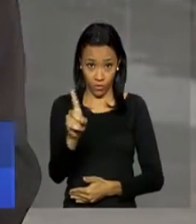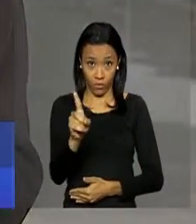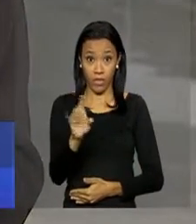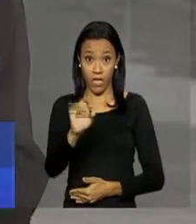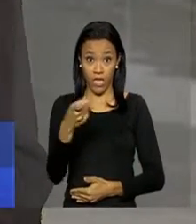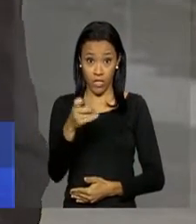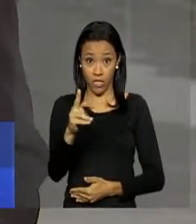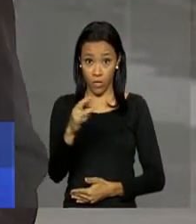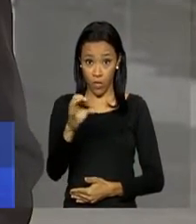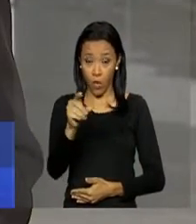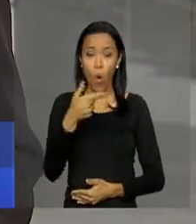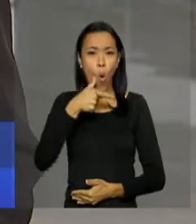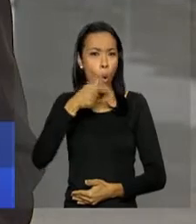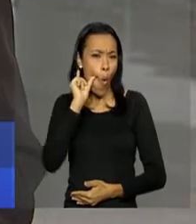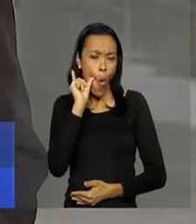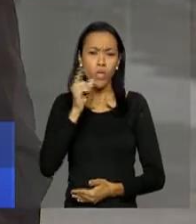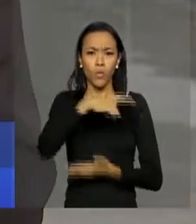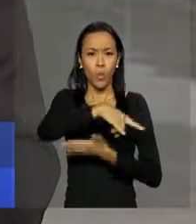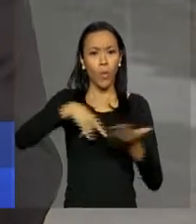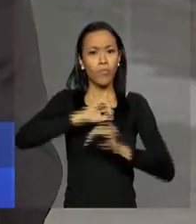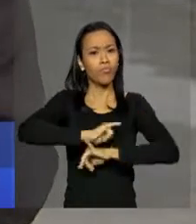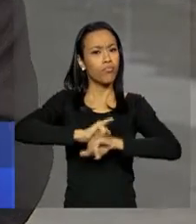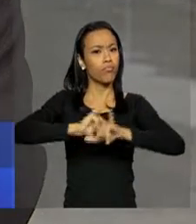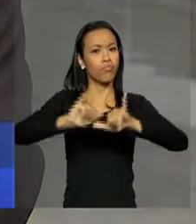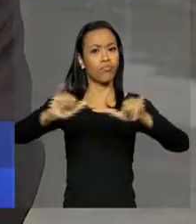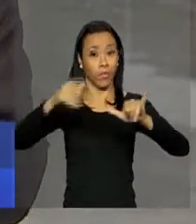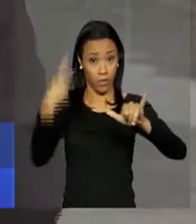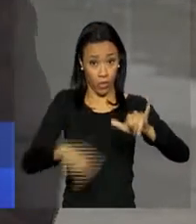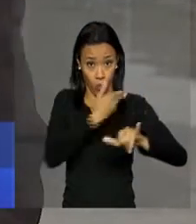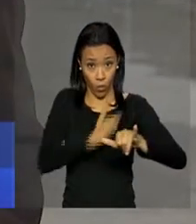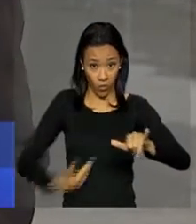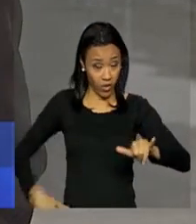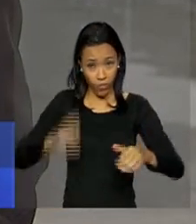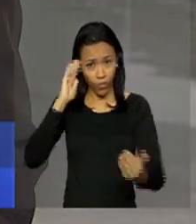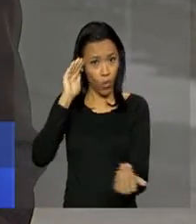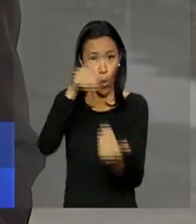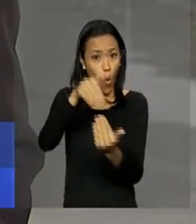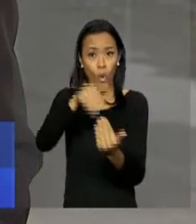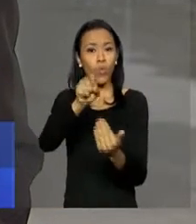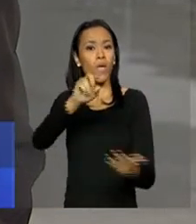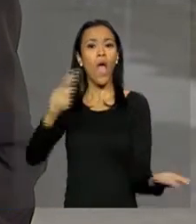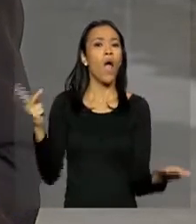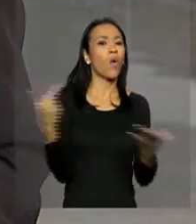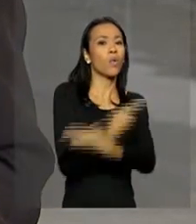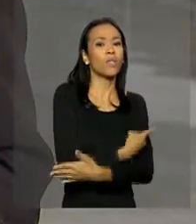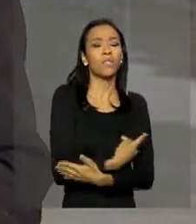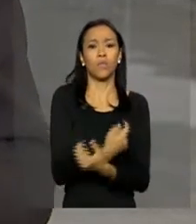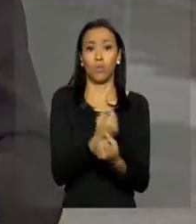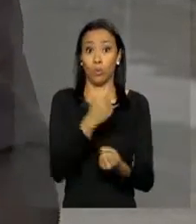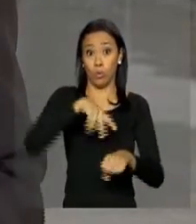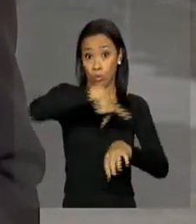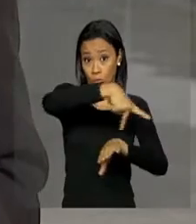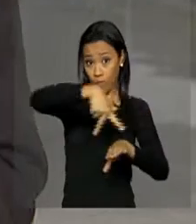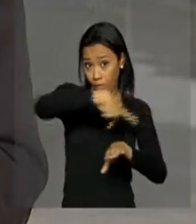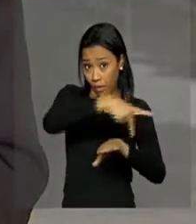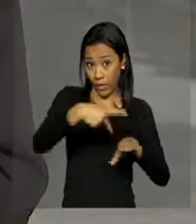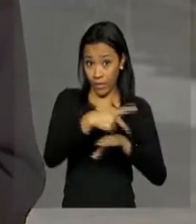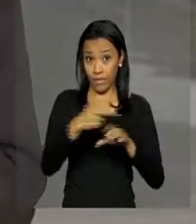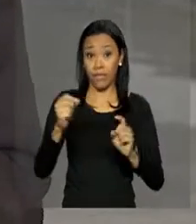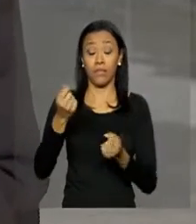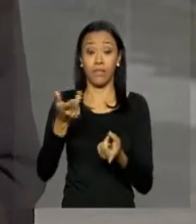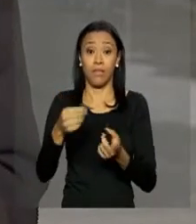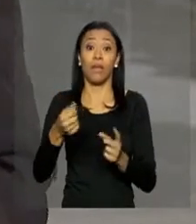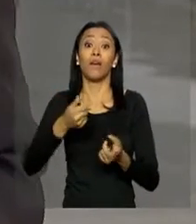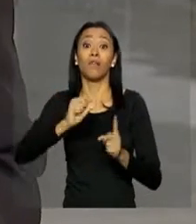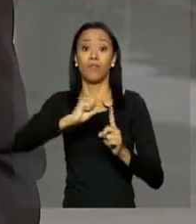nota oficial em que o governo brasileiro condena o atentado terrorista cometido no Paquistão. Pelo